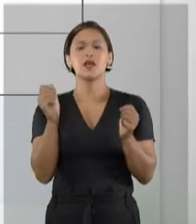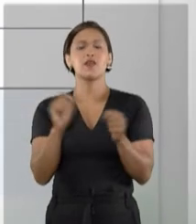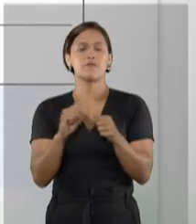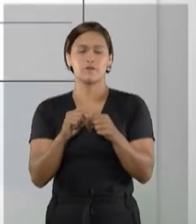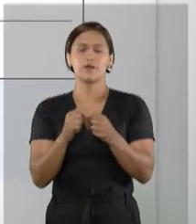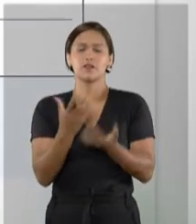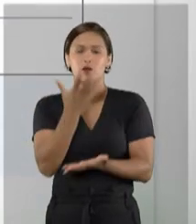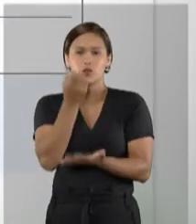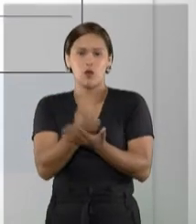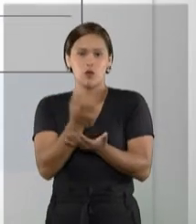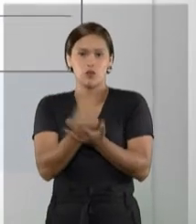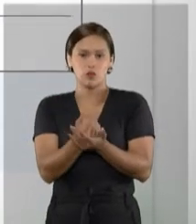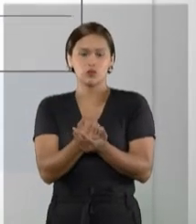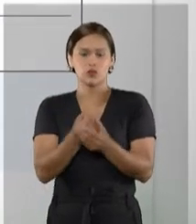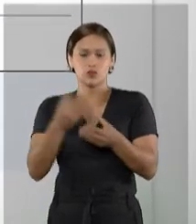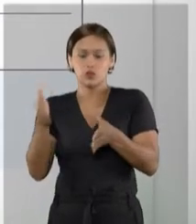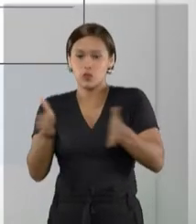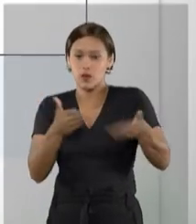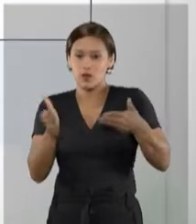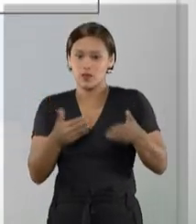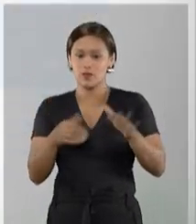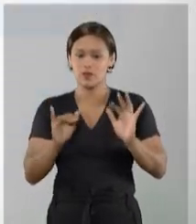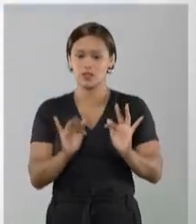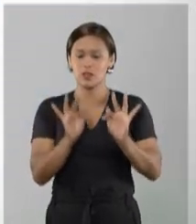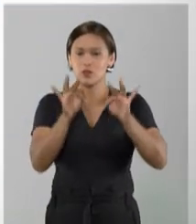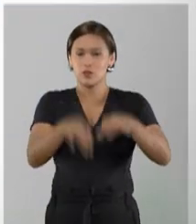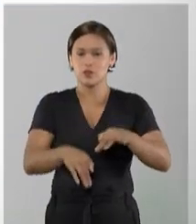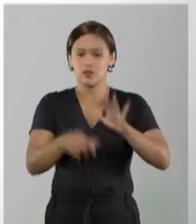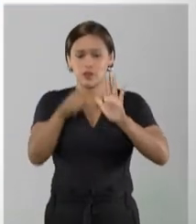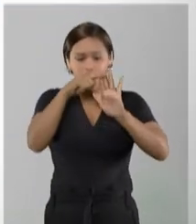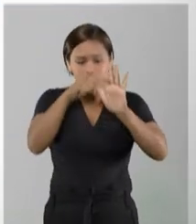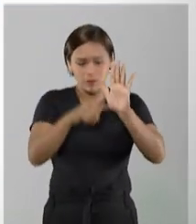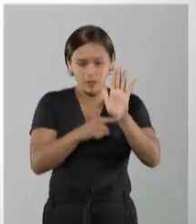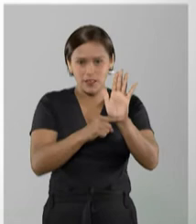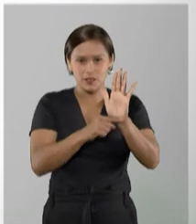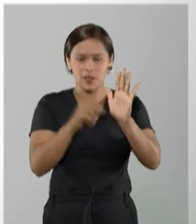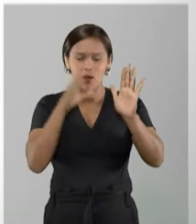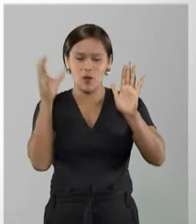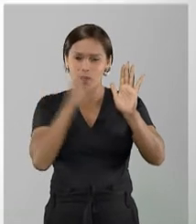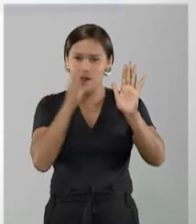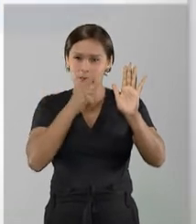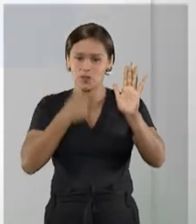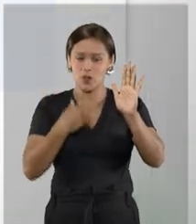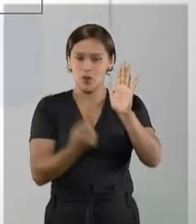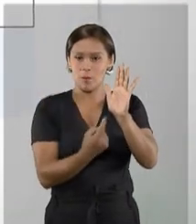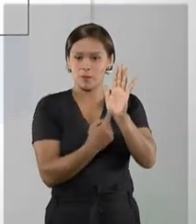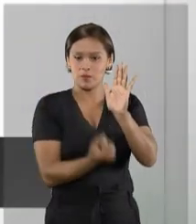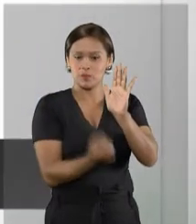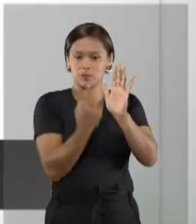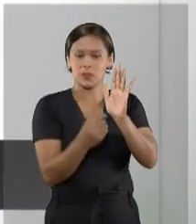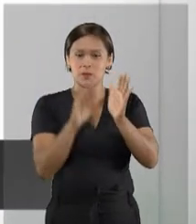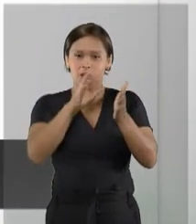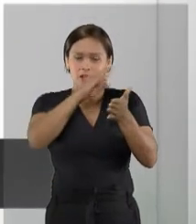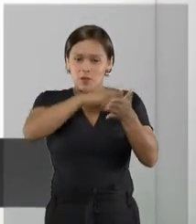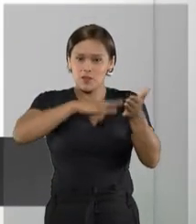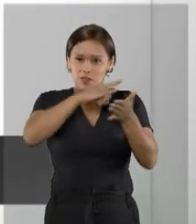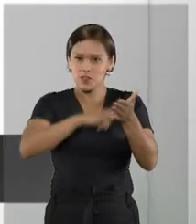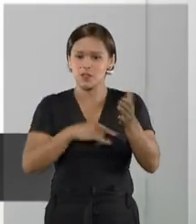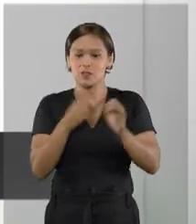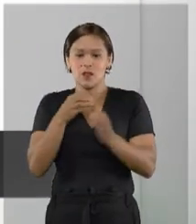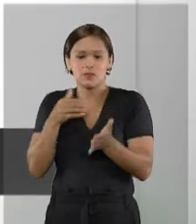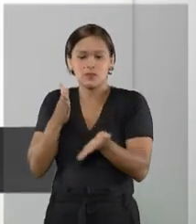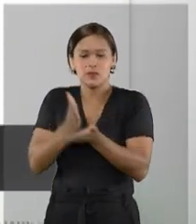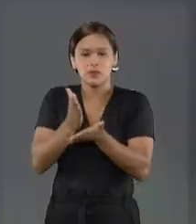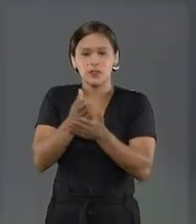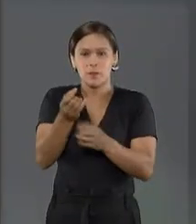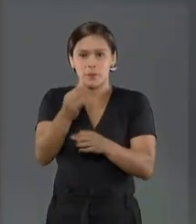que ainda faça o download do arquivo. No final da página estão os ícones de acesso rápido. O primeiro é para gerar uma certidão de andamento